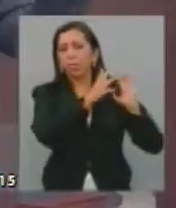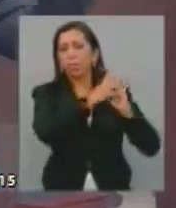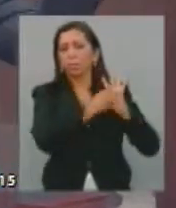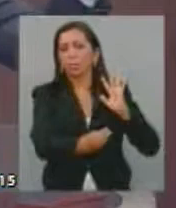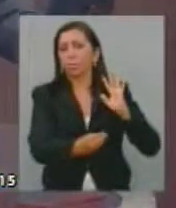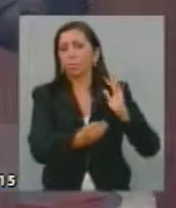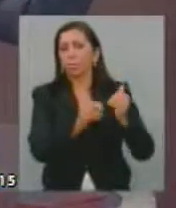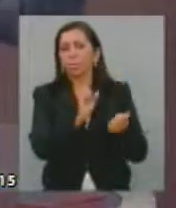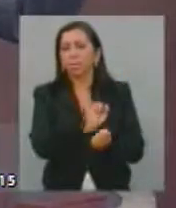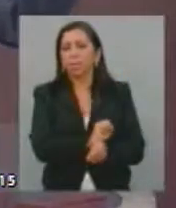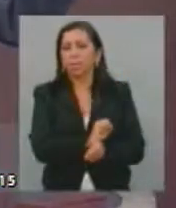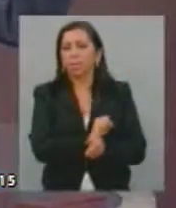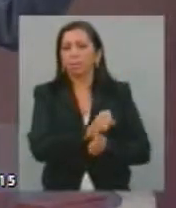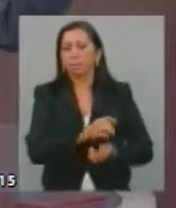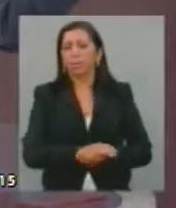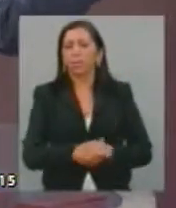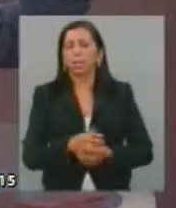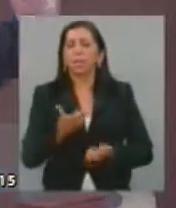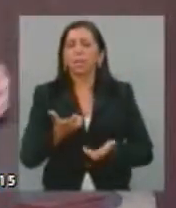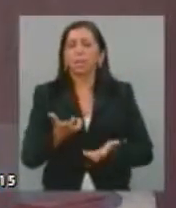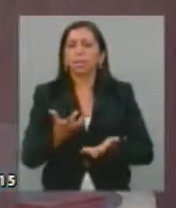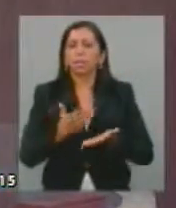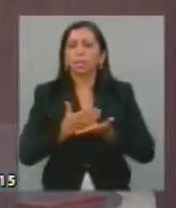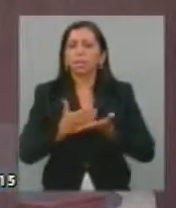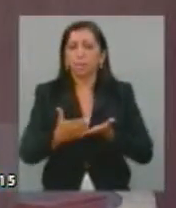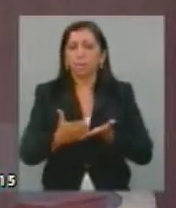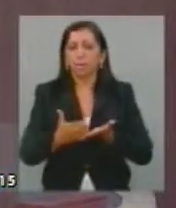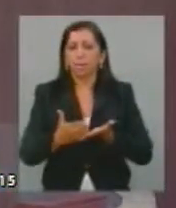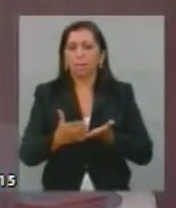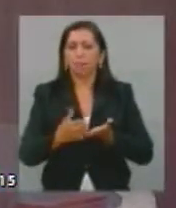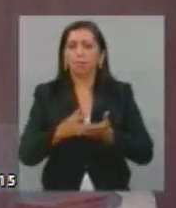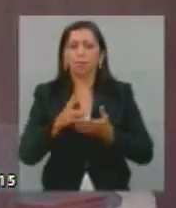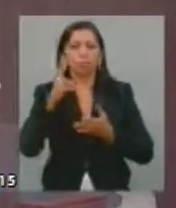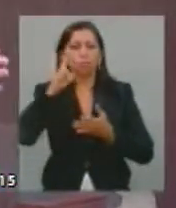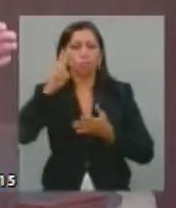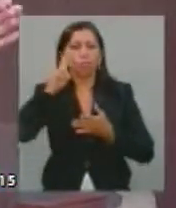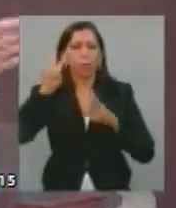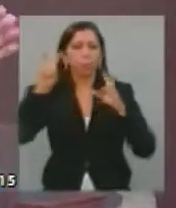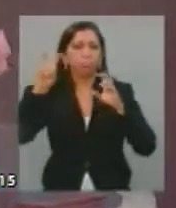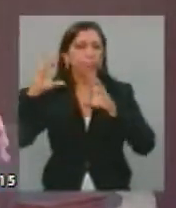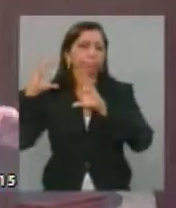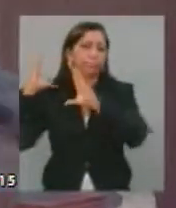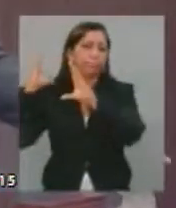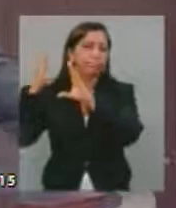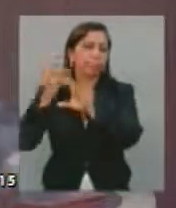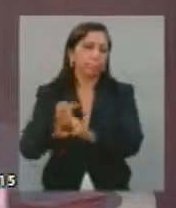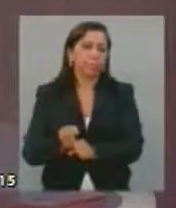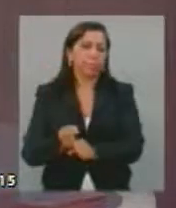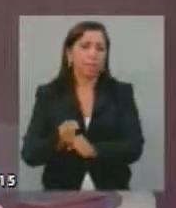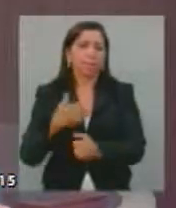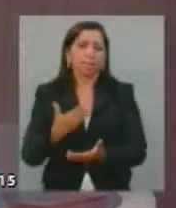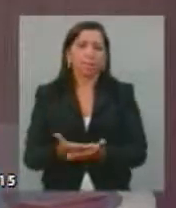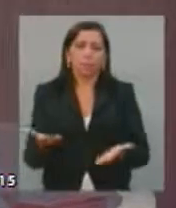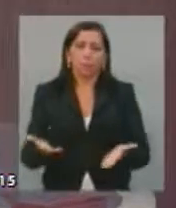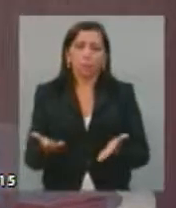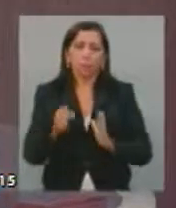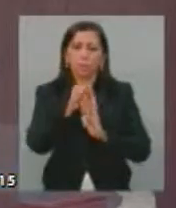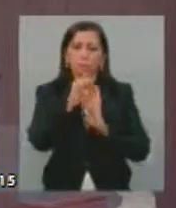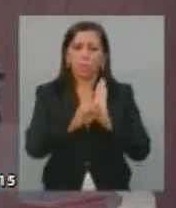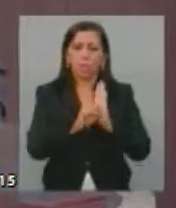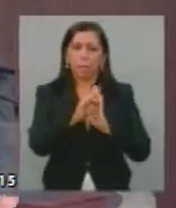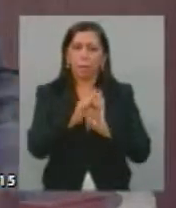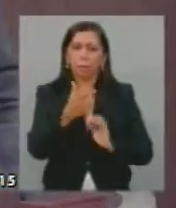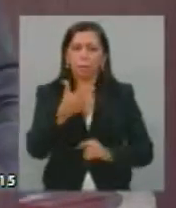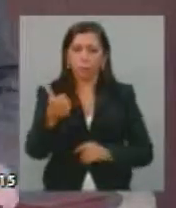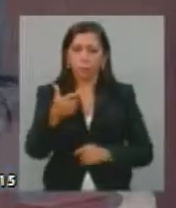portanto, começar com esse preâmbulo histórico para chegar aqui hoje, em pleno século XXI,